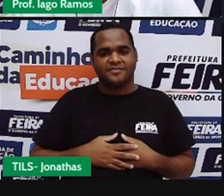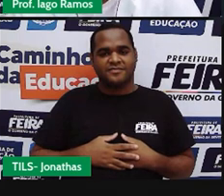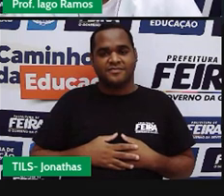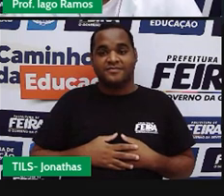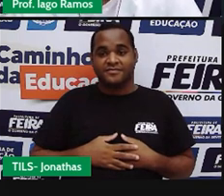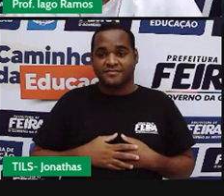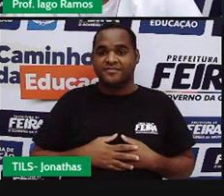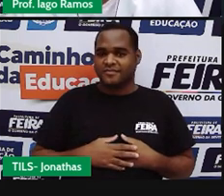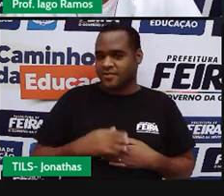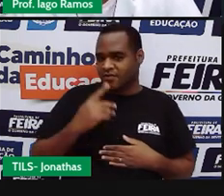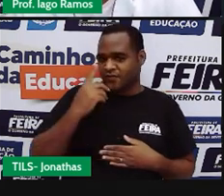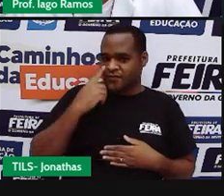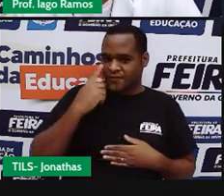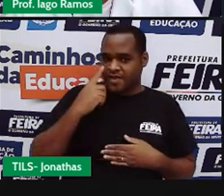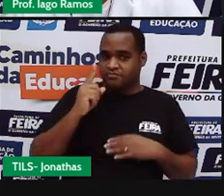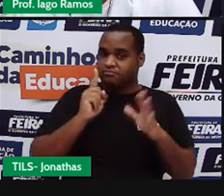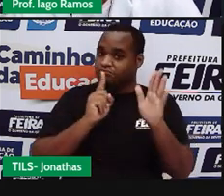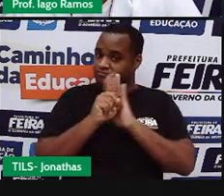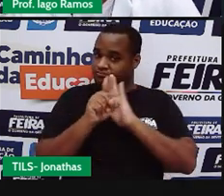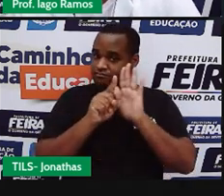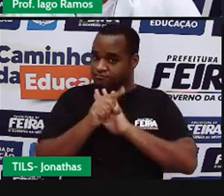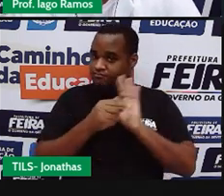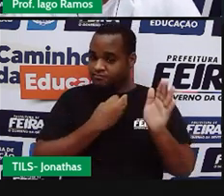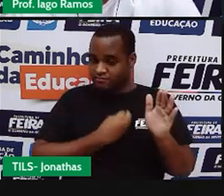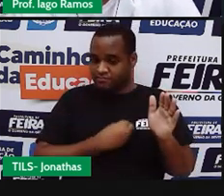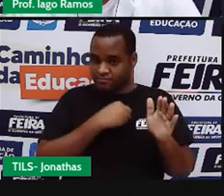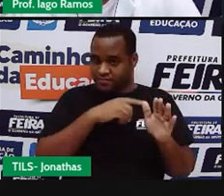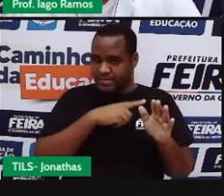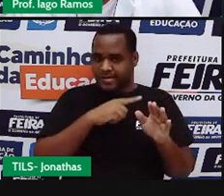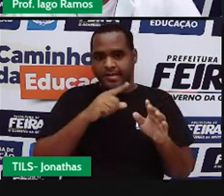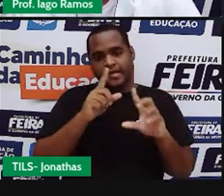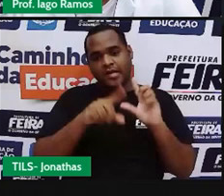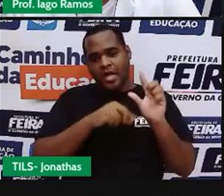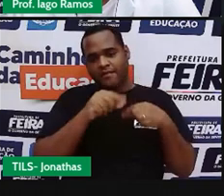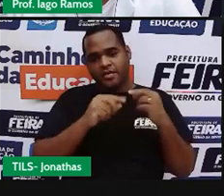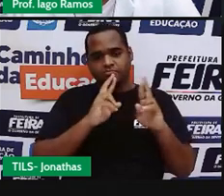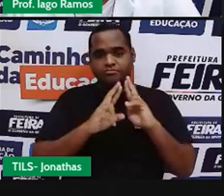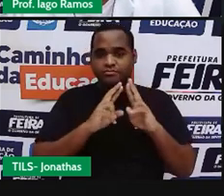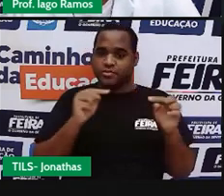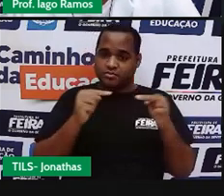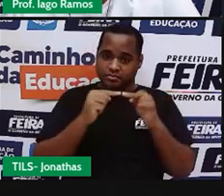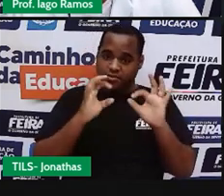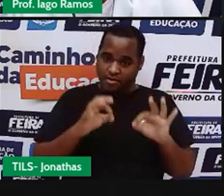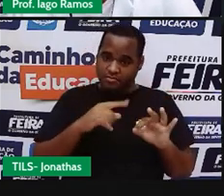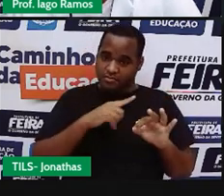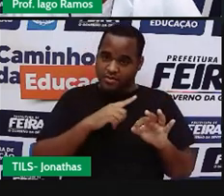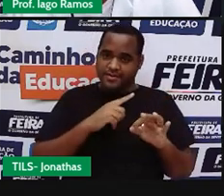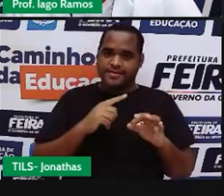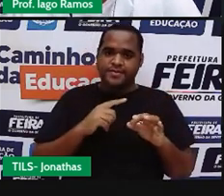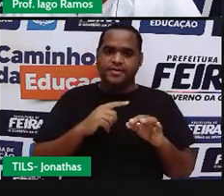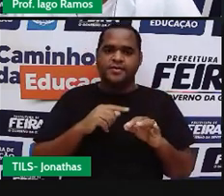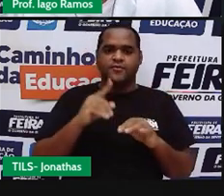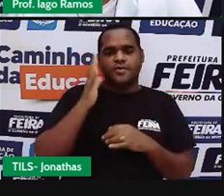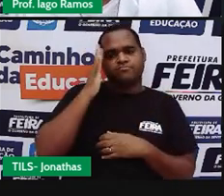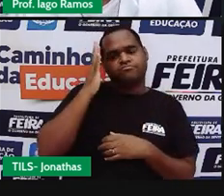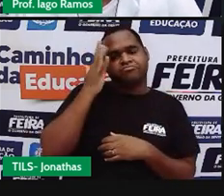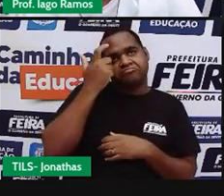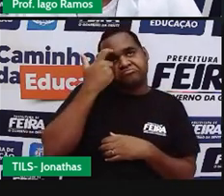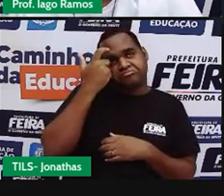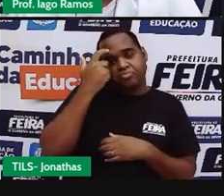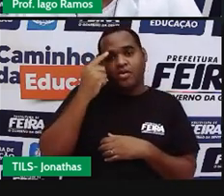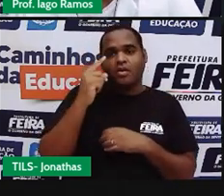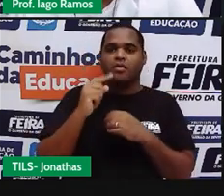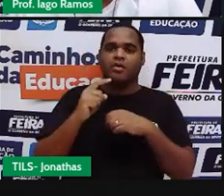Bom, vai aparecer aqui uma pergunta e aqui você tem as opções de resposta. Enquanto você tá pensando qual é a